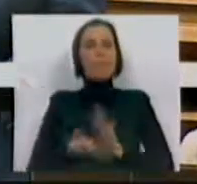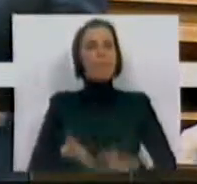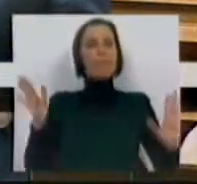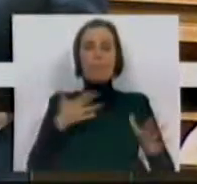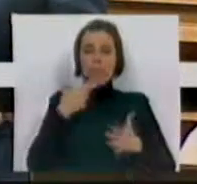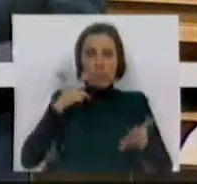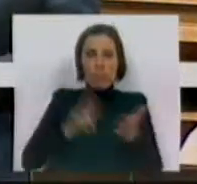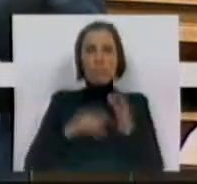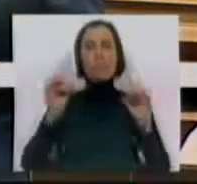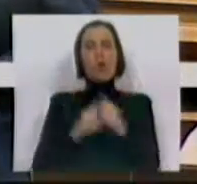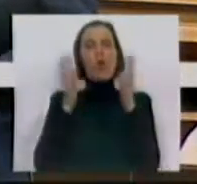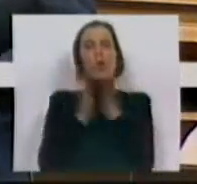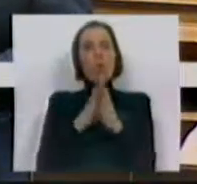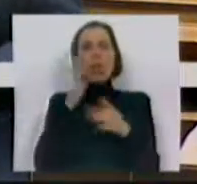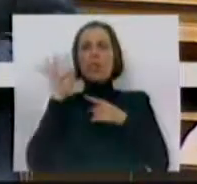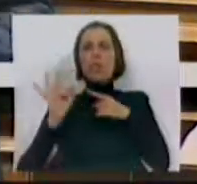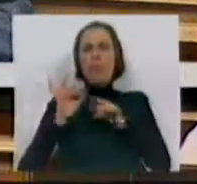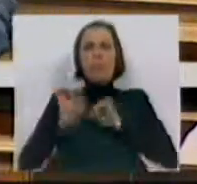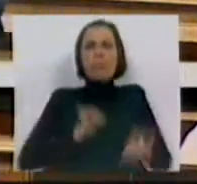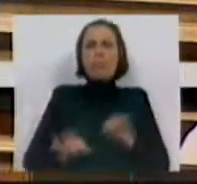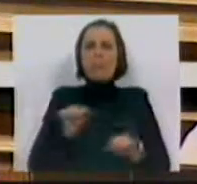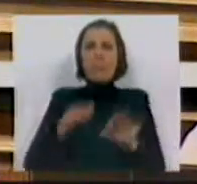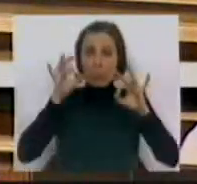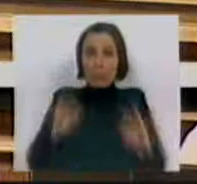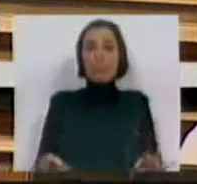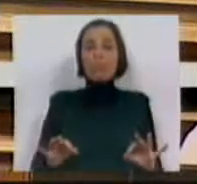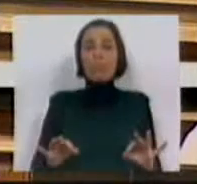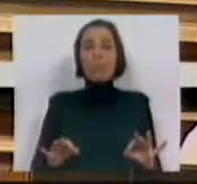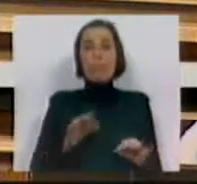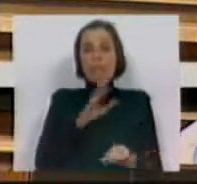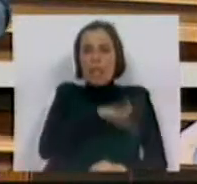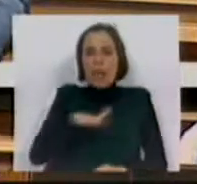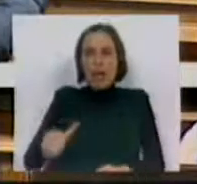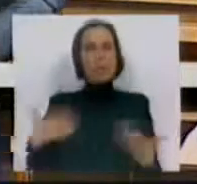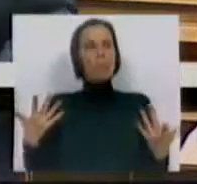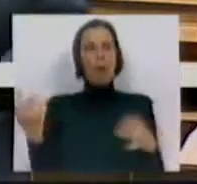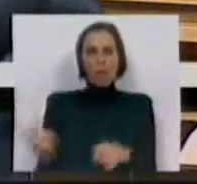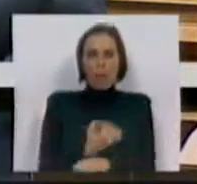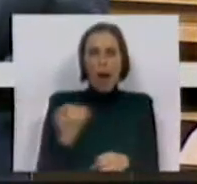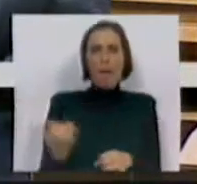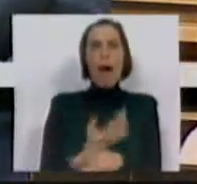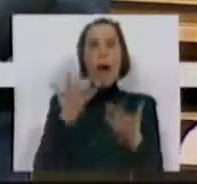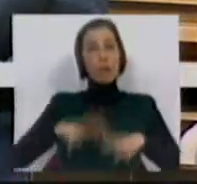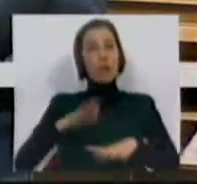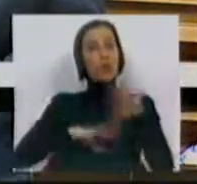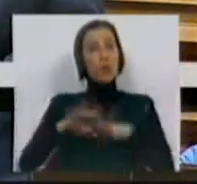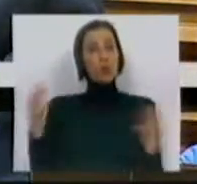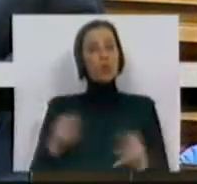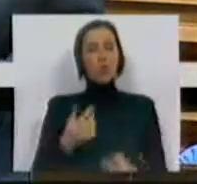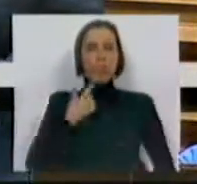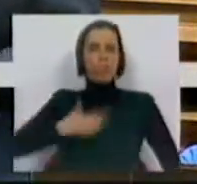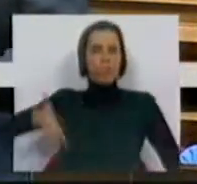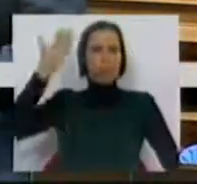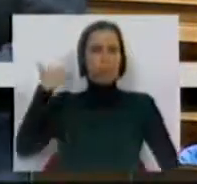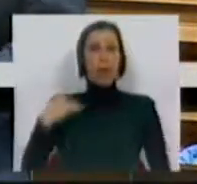de forma definitiva toda a especificidade, toda a cientificidade, todo o trabalho desenvolvido ao longo de